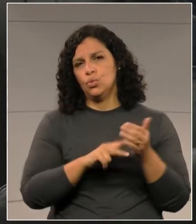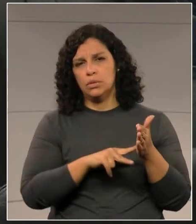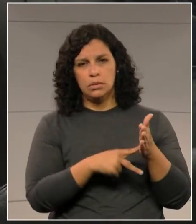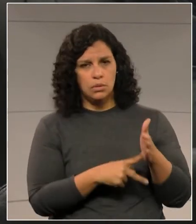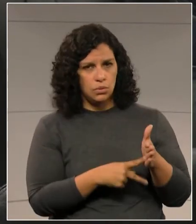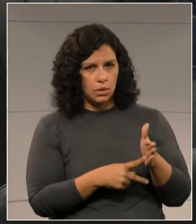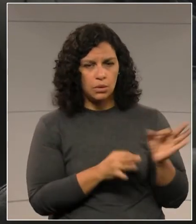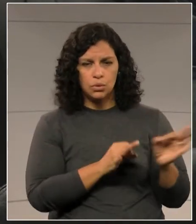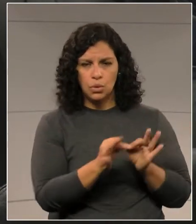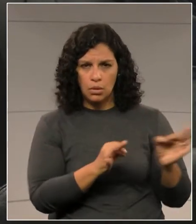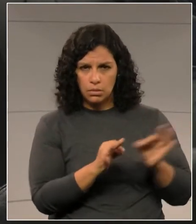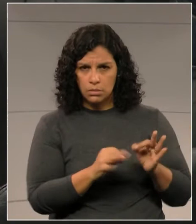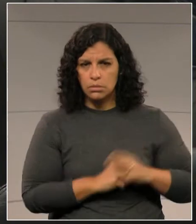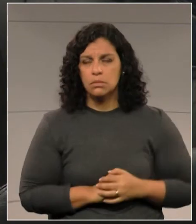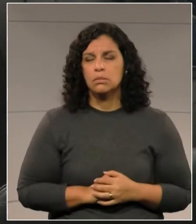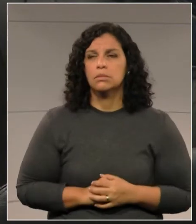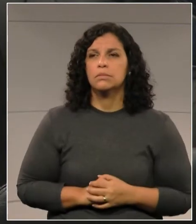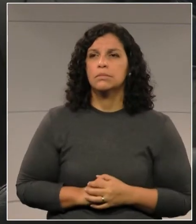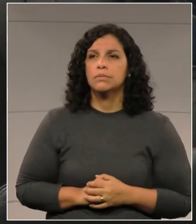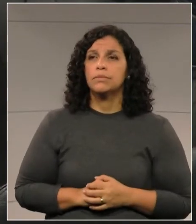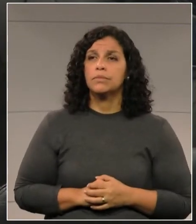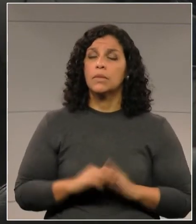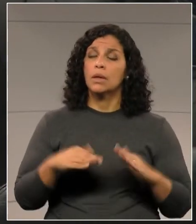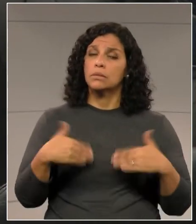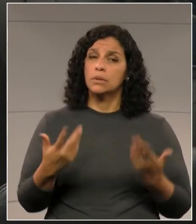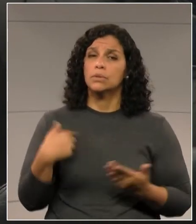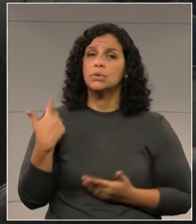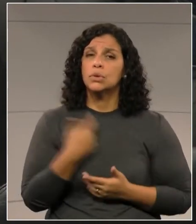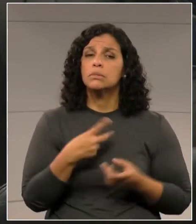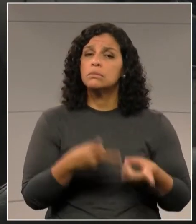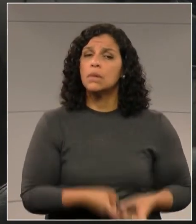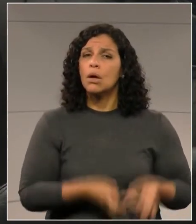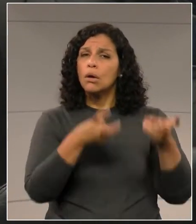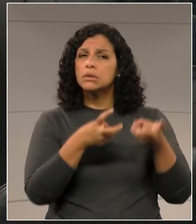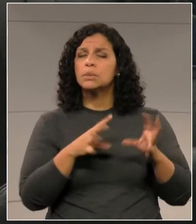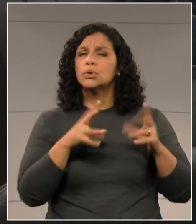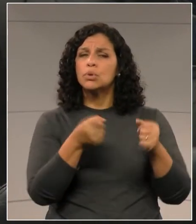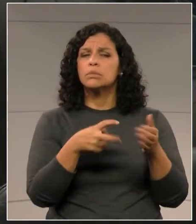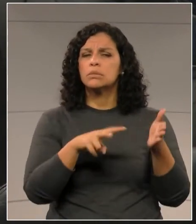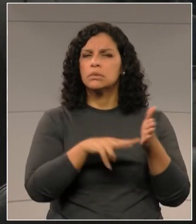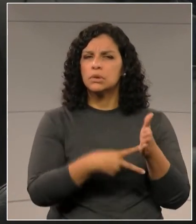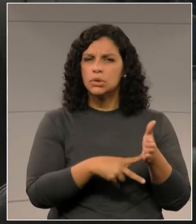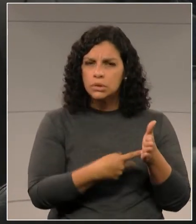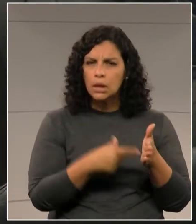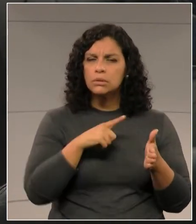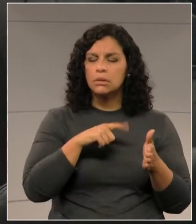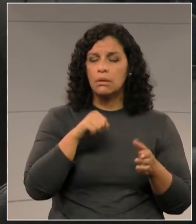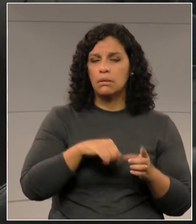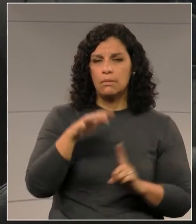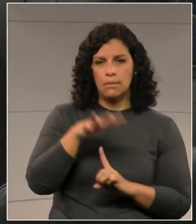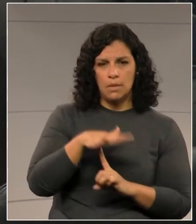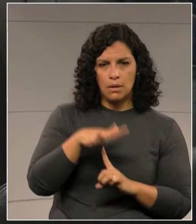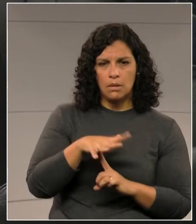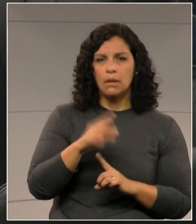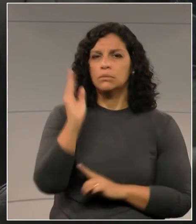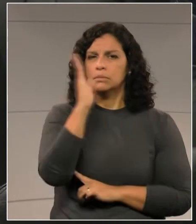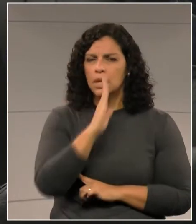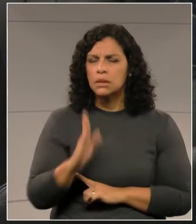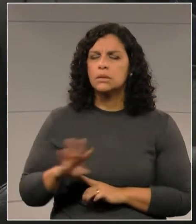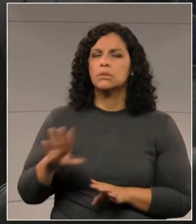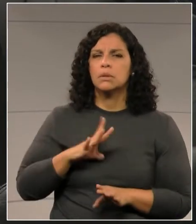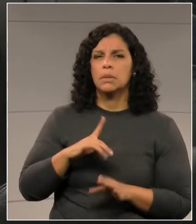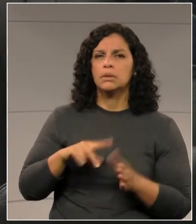da luta e da organização sindical. Então, aqui o nosso reconhecimento a todos os sindicatos que temos aqui no nosso Estado, no nosso país,